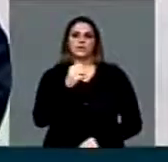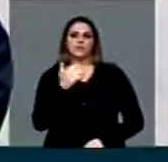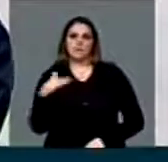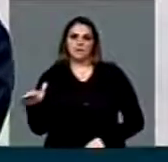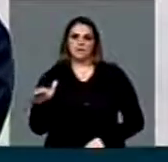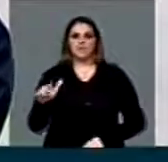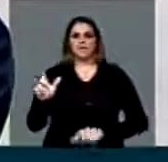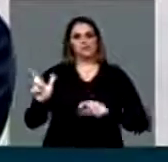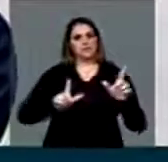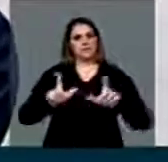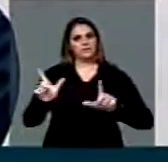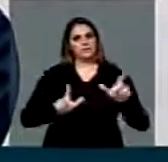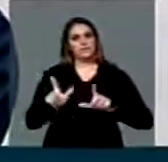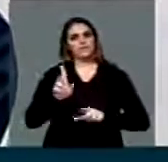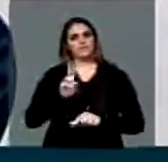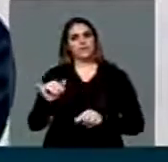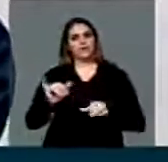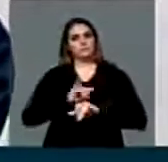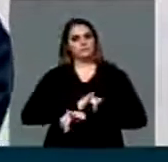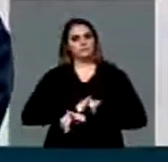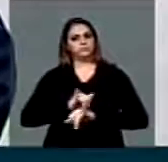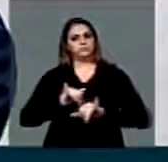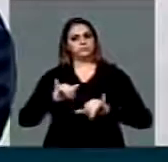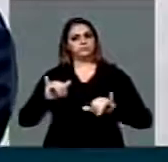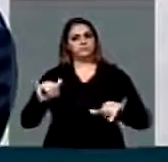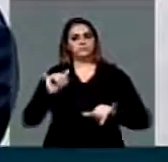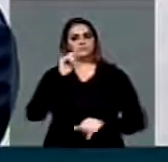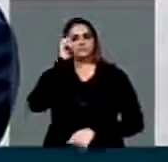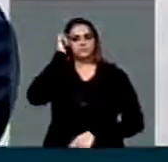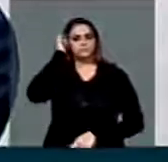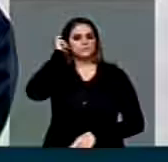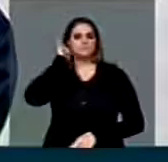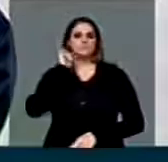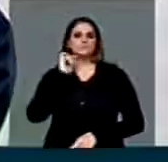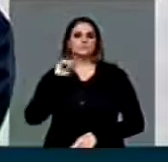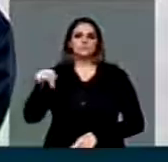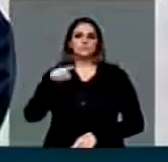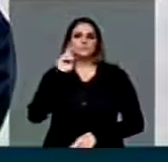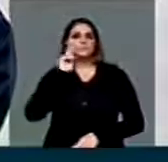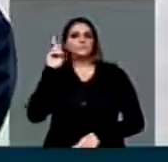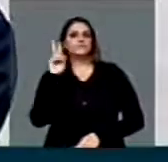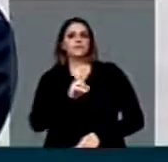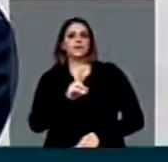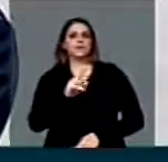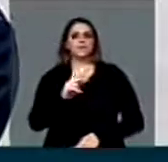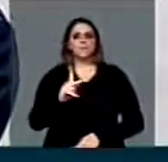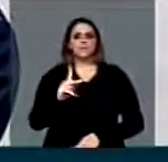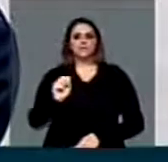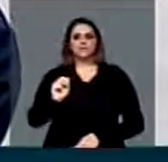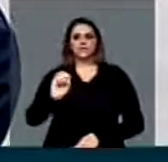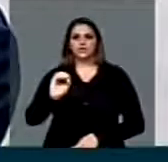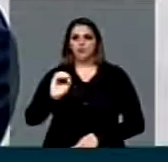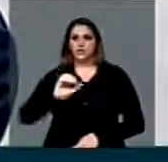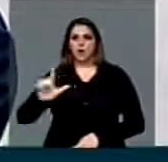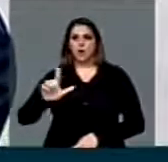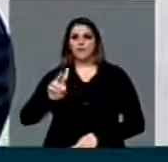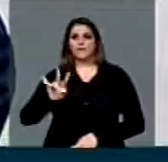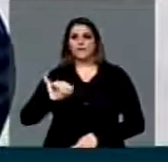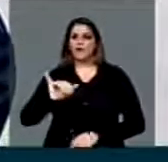nacional de televisão, para que assistam ao programa do Partido Socialismo e Liberdade,